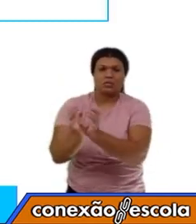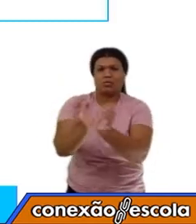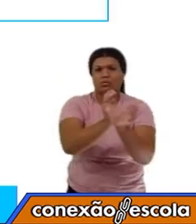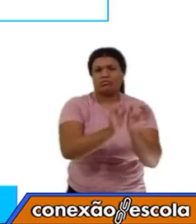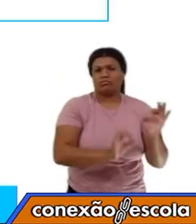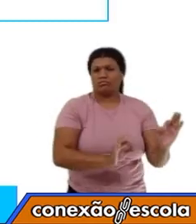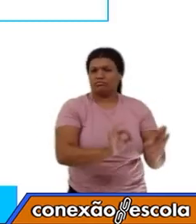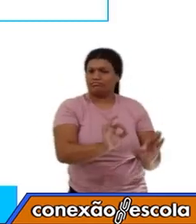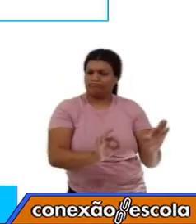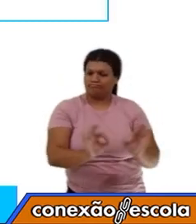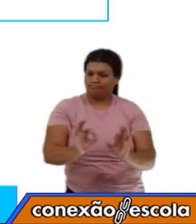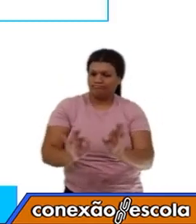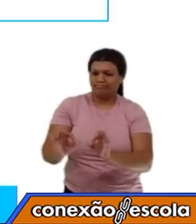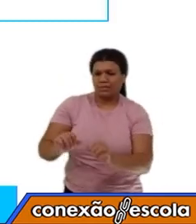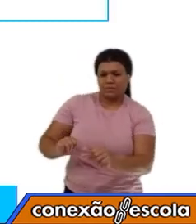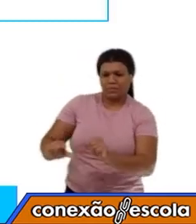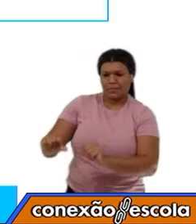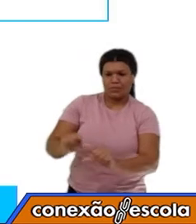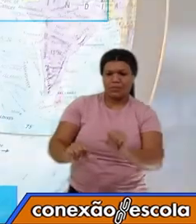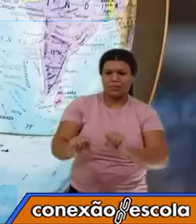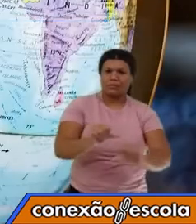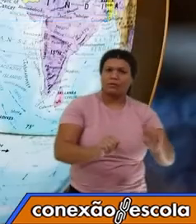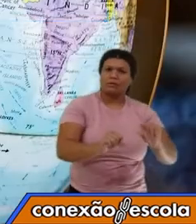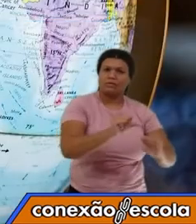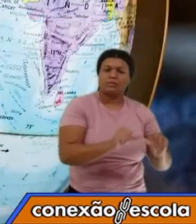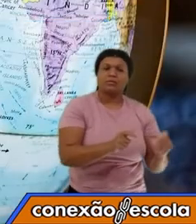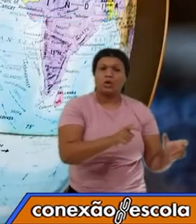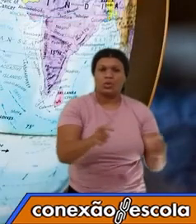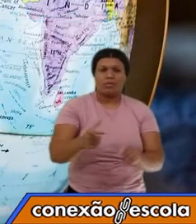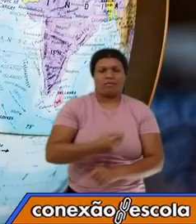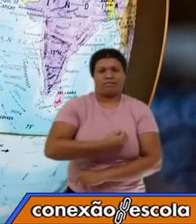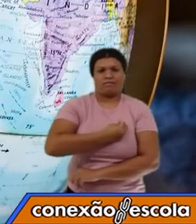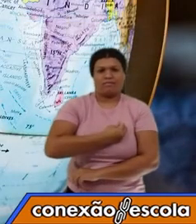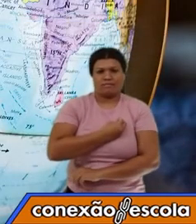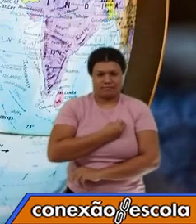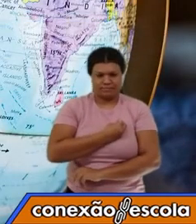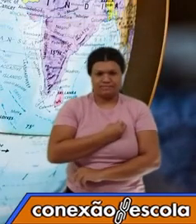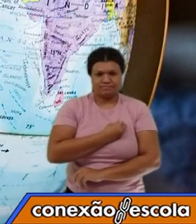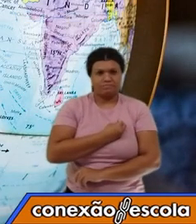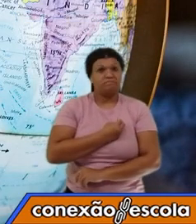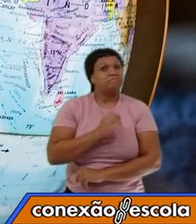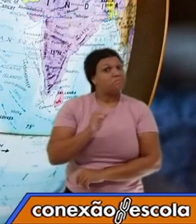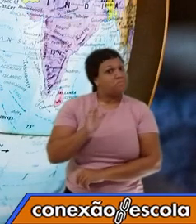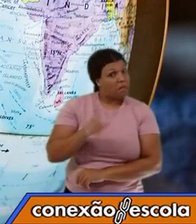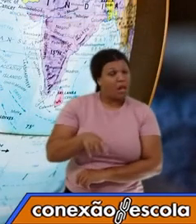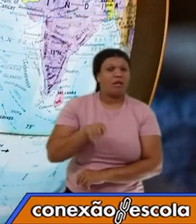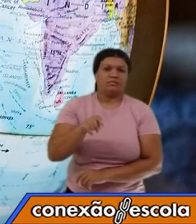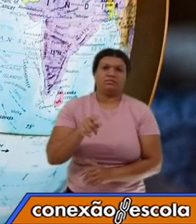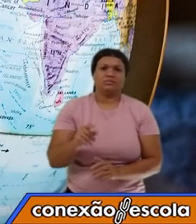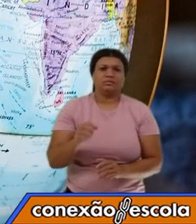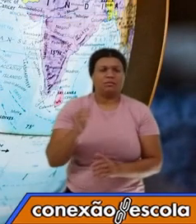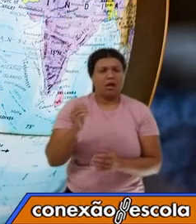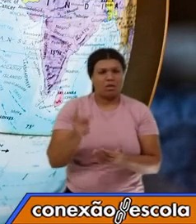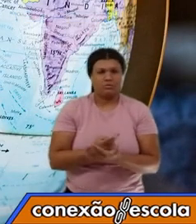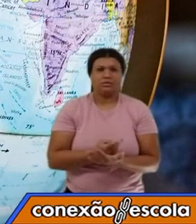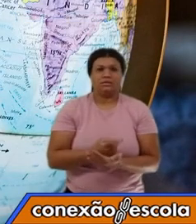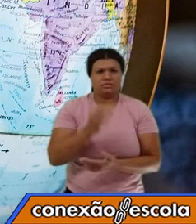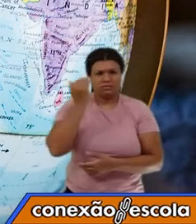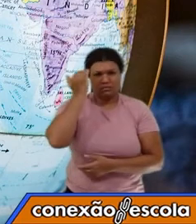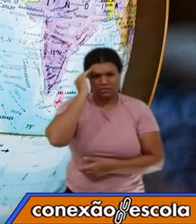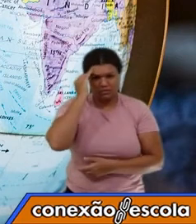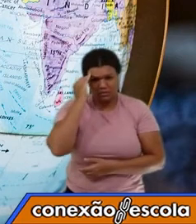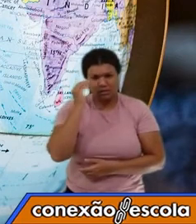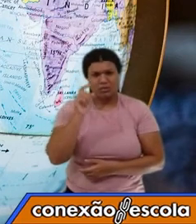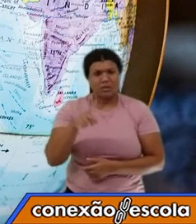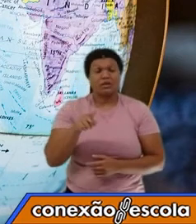e modifica o lugar em que vive. Certo? É por aí, pessoal. Entenderam o que